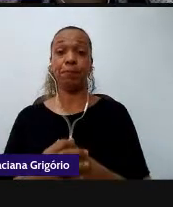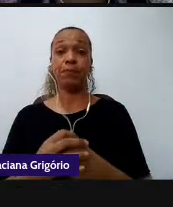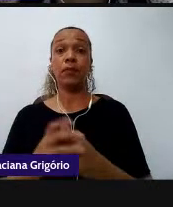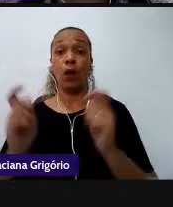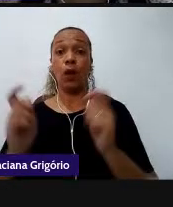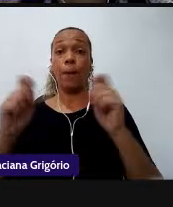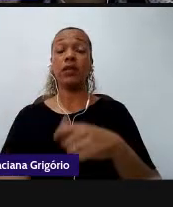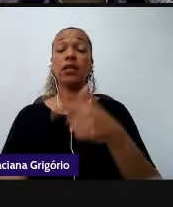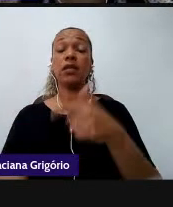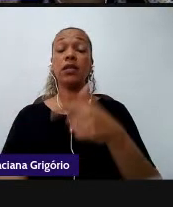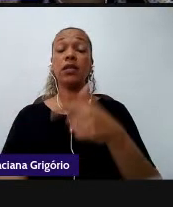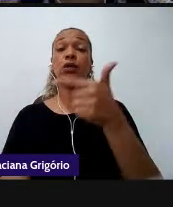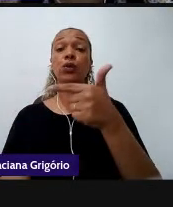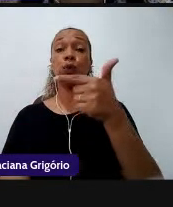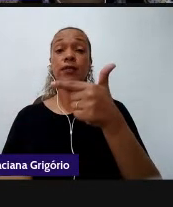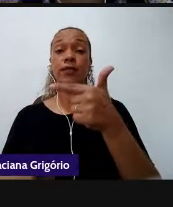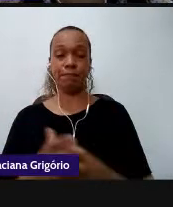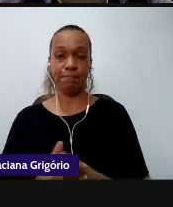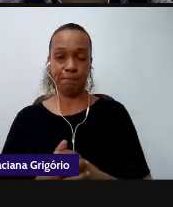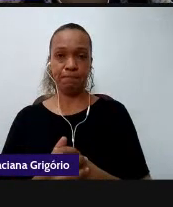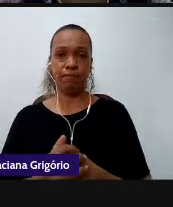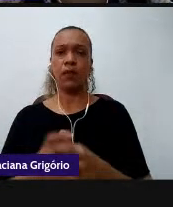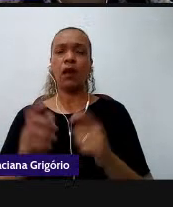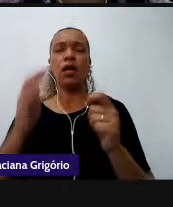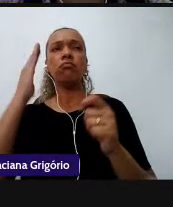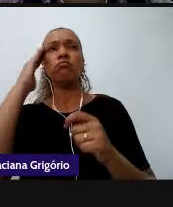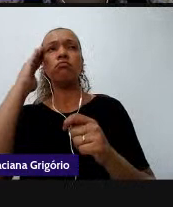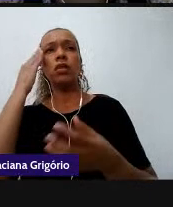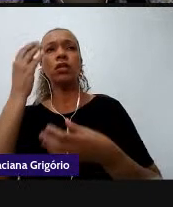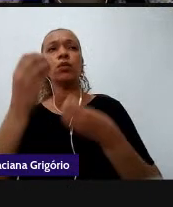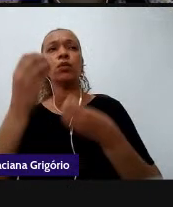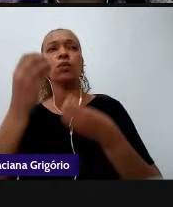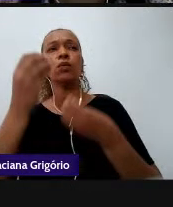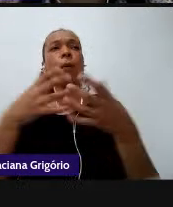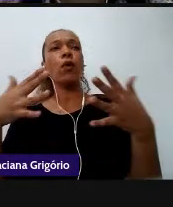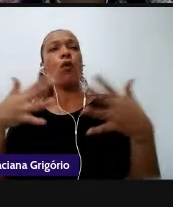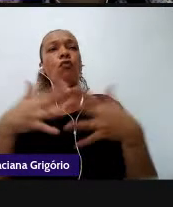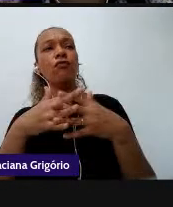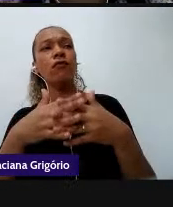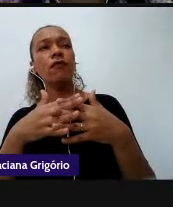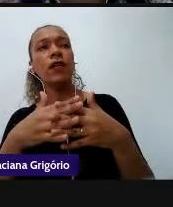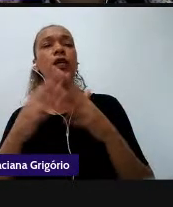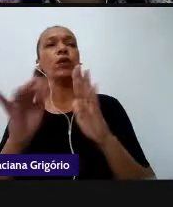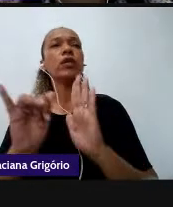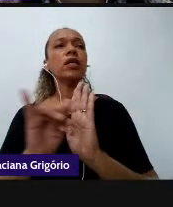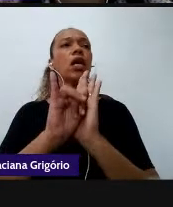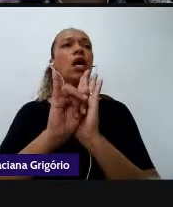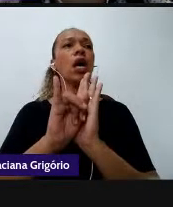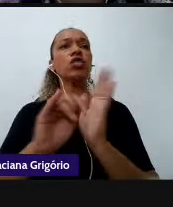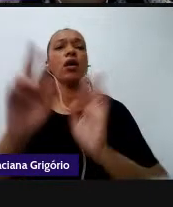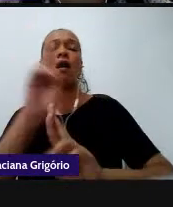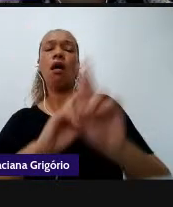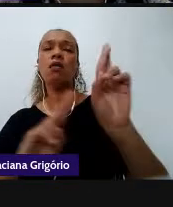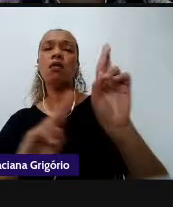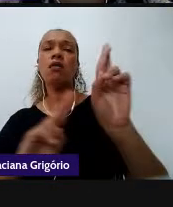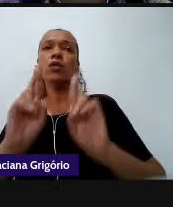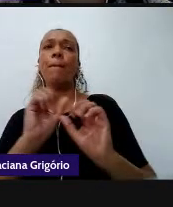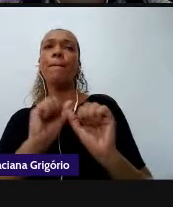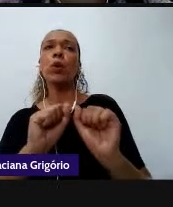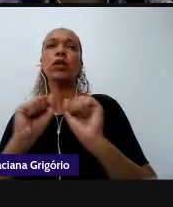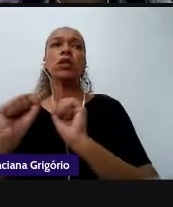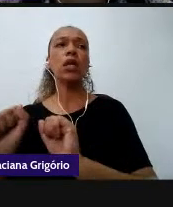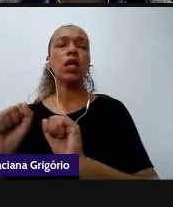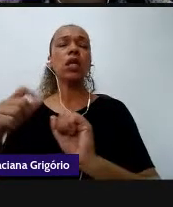compreender os processos identitários conflitos relações de poder que permeiam as práticas sociais de